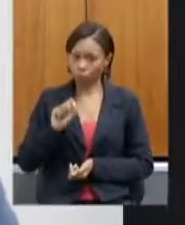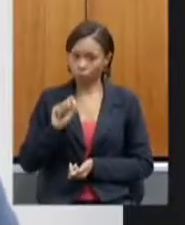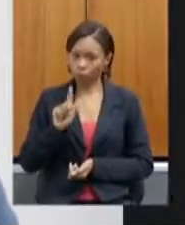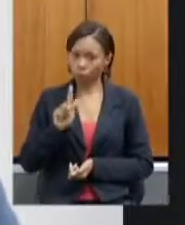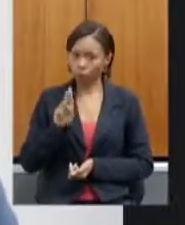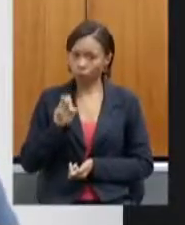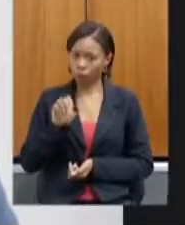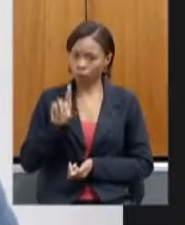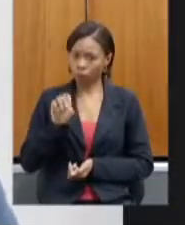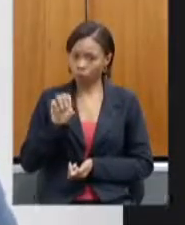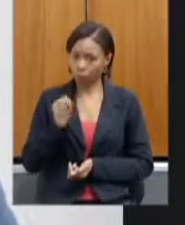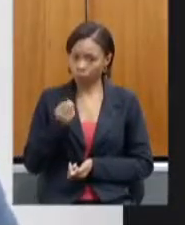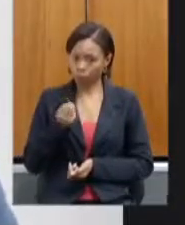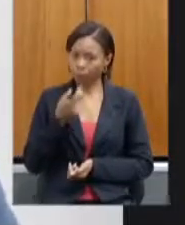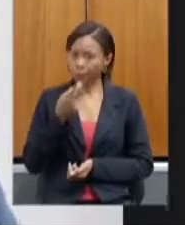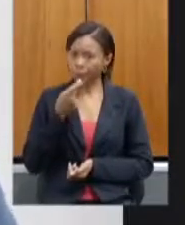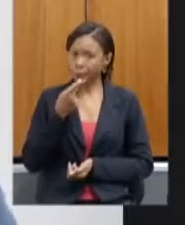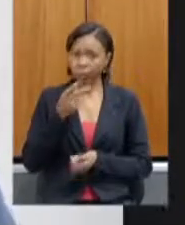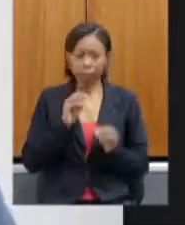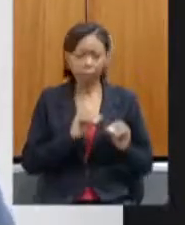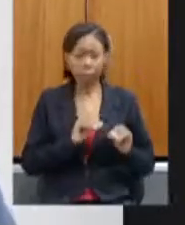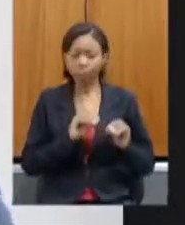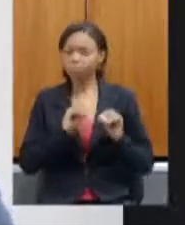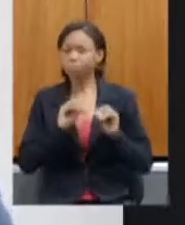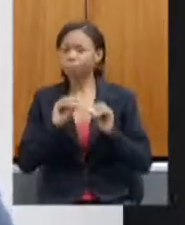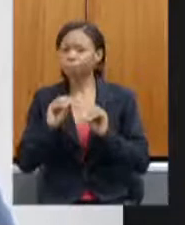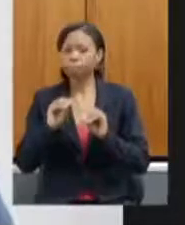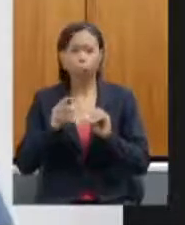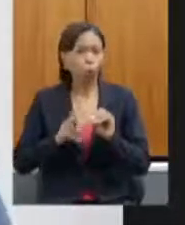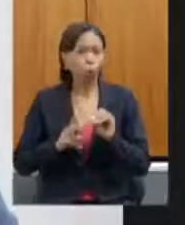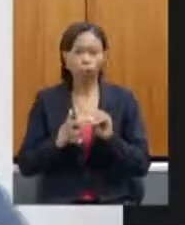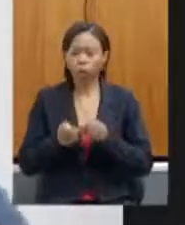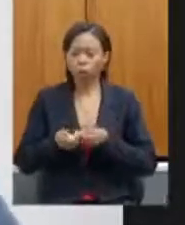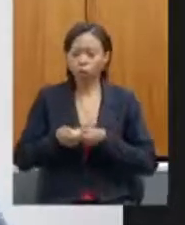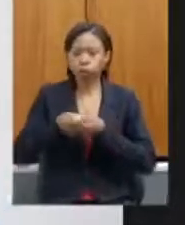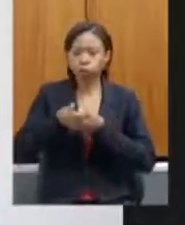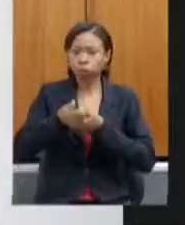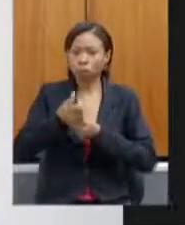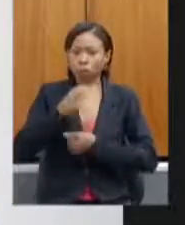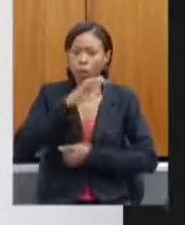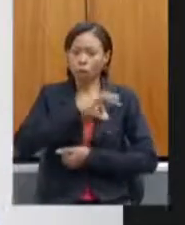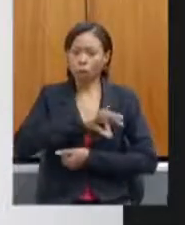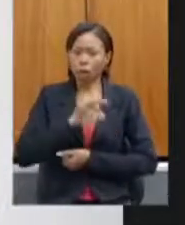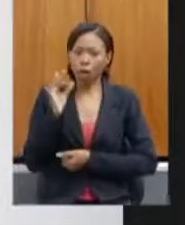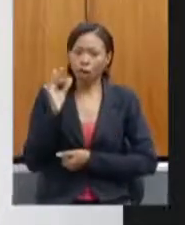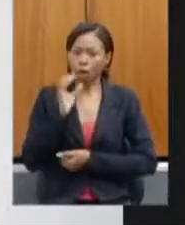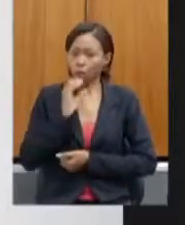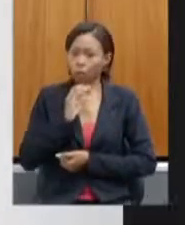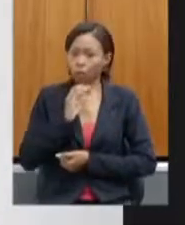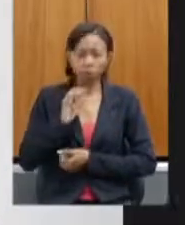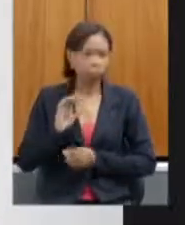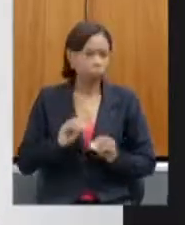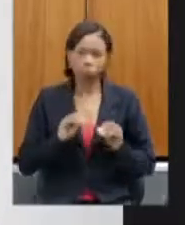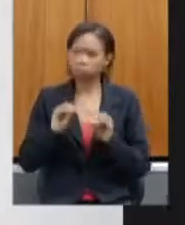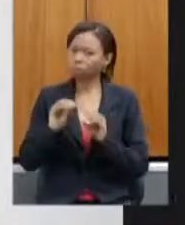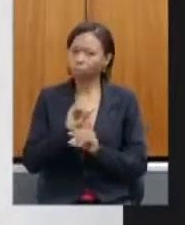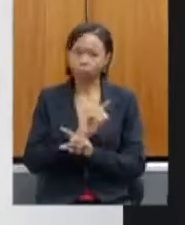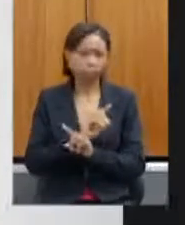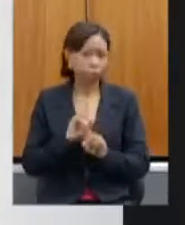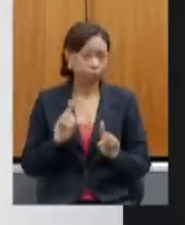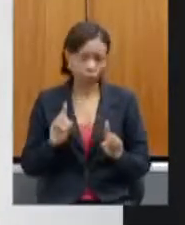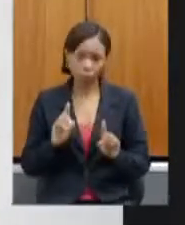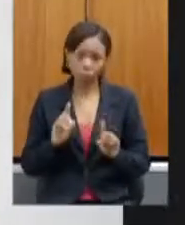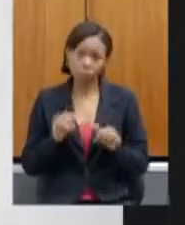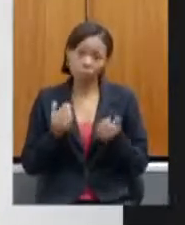prorrogação do auxílio emergencial federal. E a situação das escolas diante